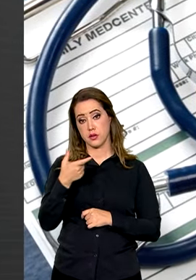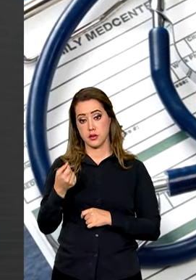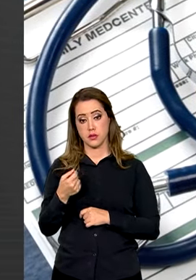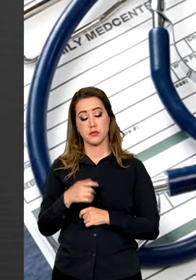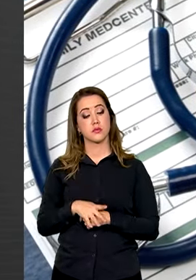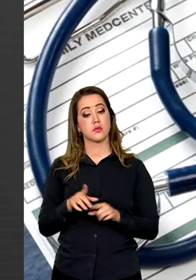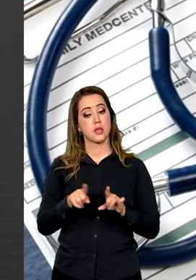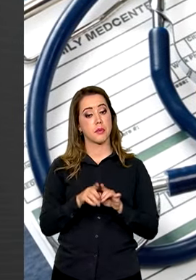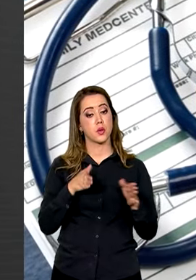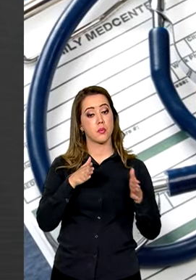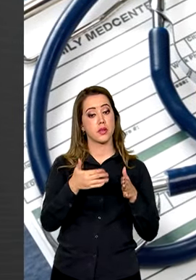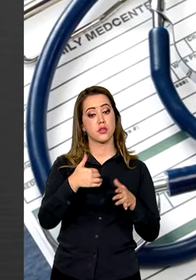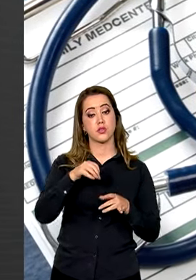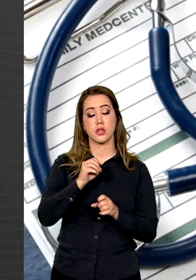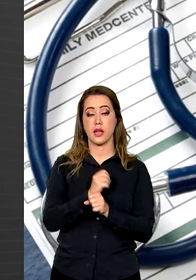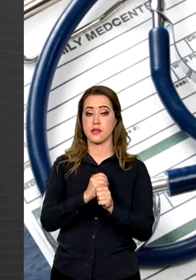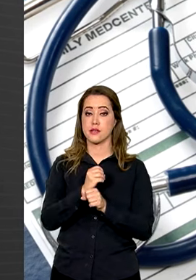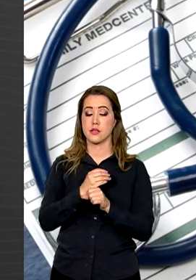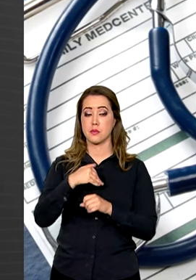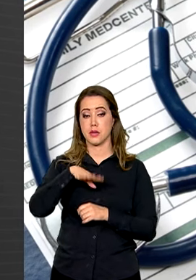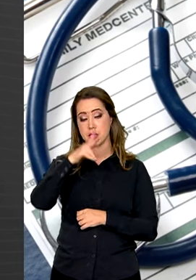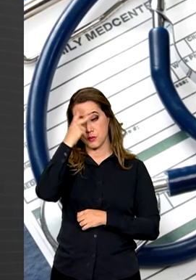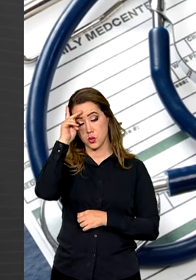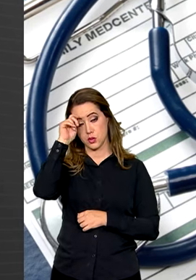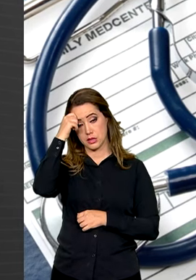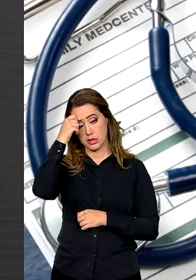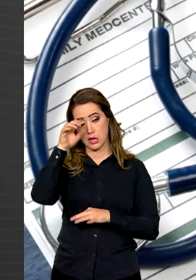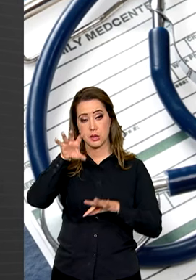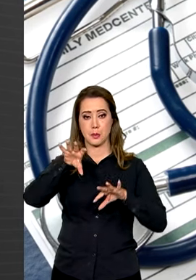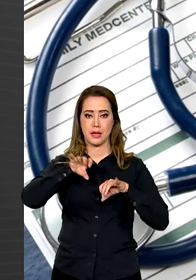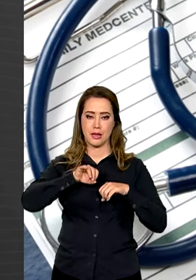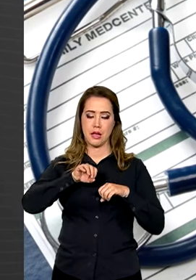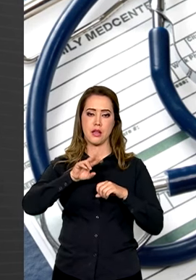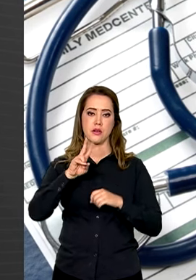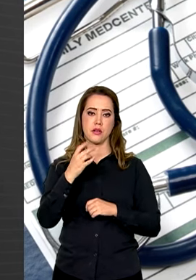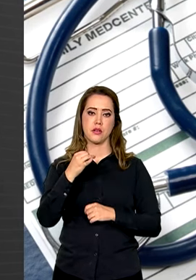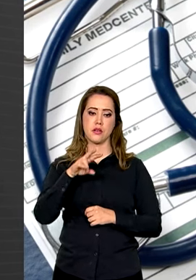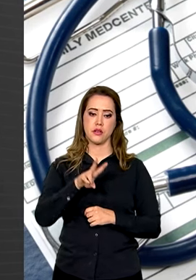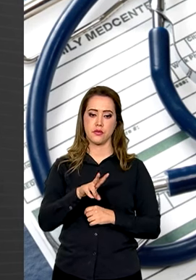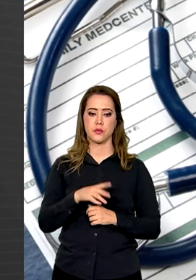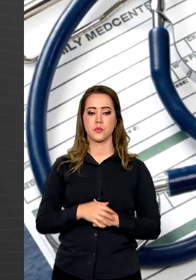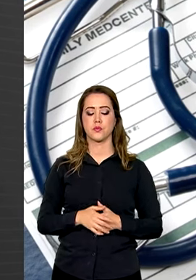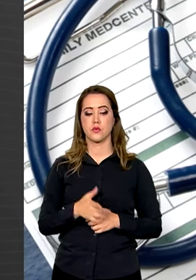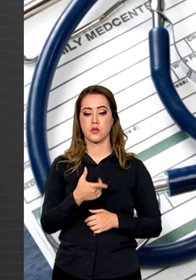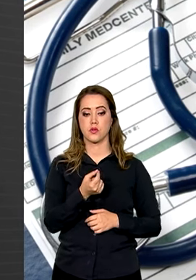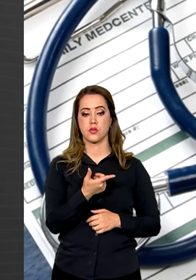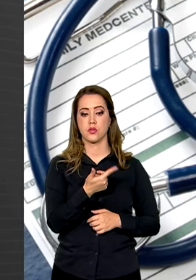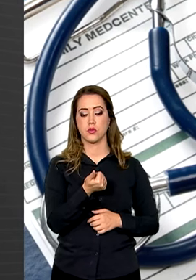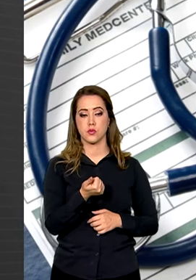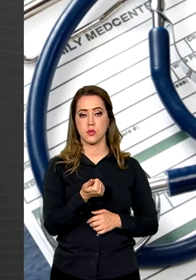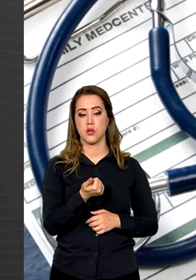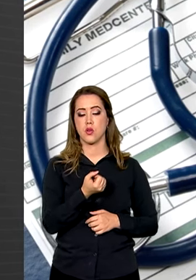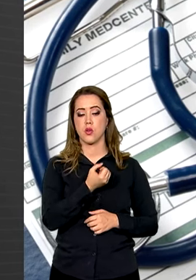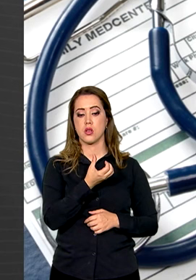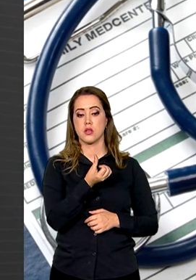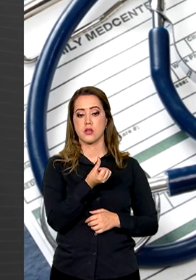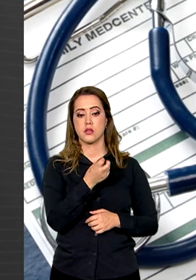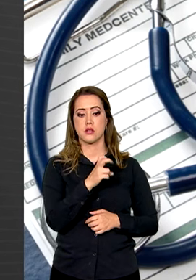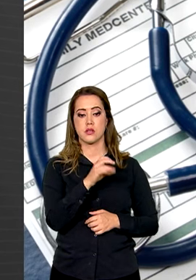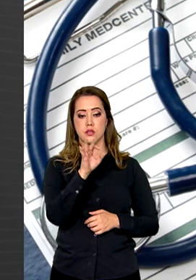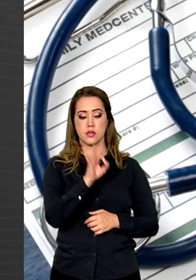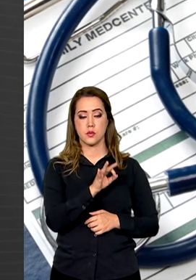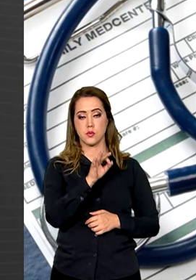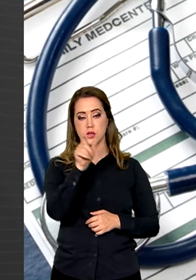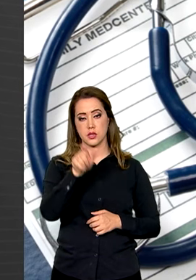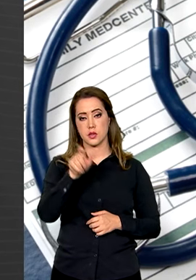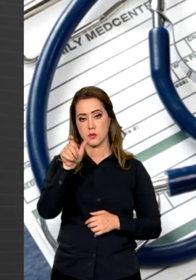aumentou os casos de HIV entre negros. Em 2021, 65% dos casos de óbitos por AIDS foram